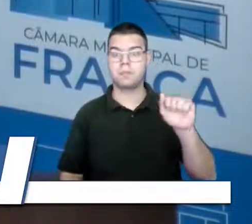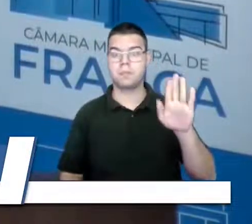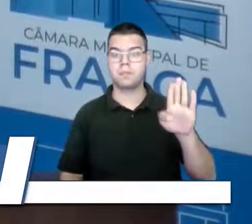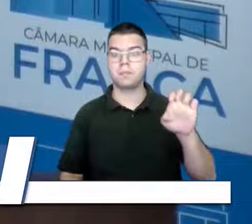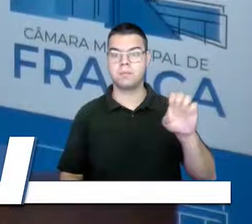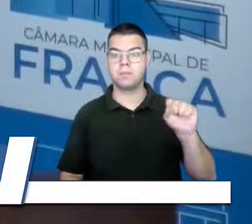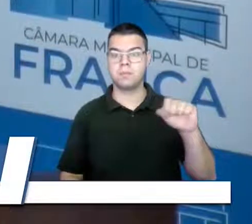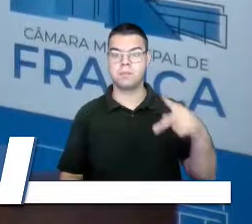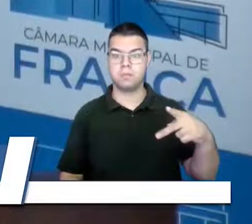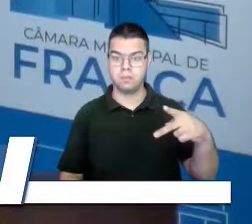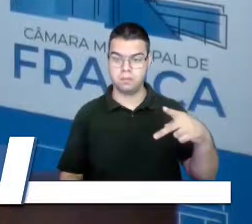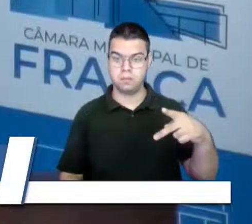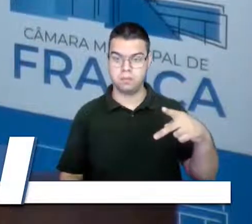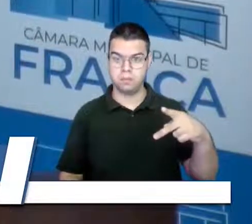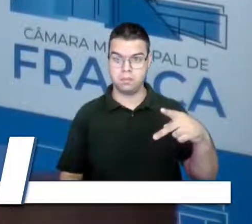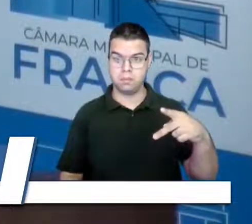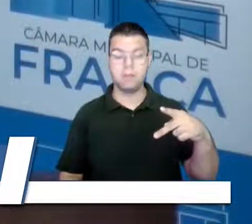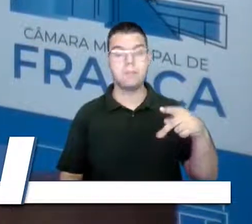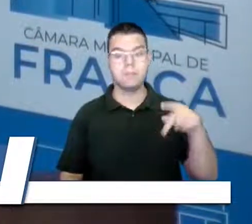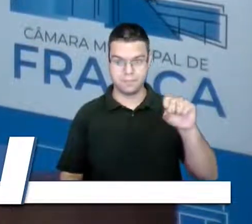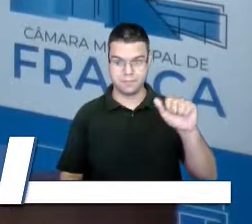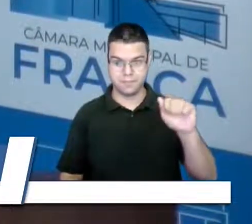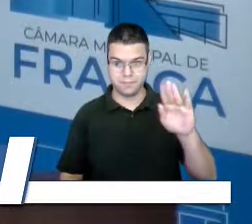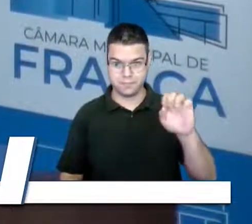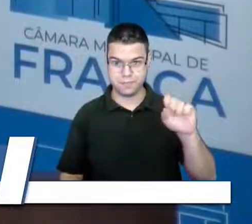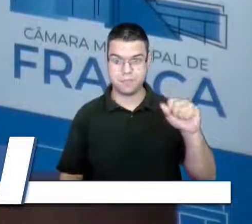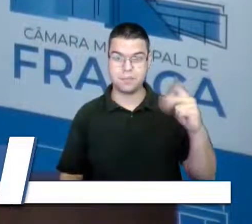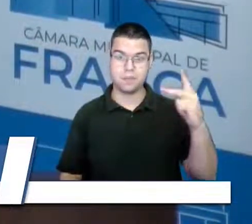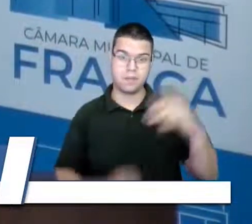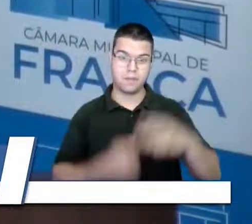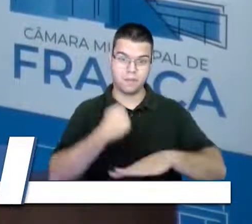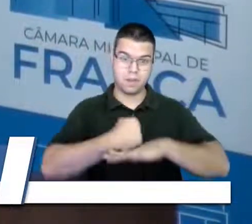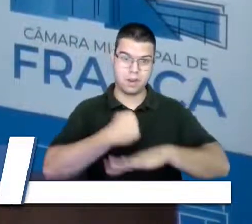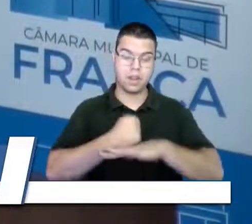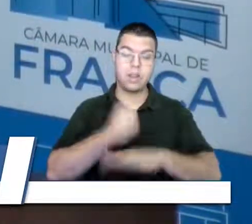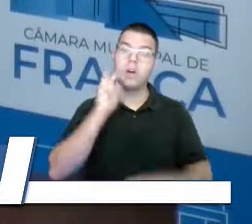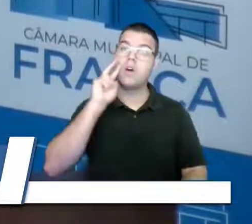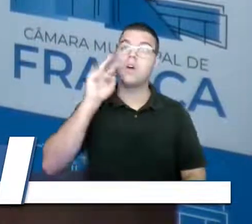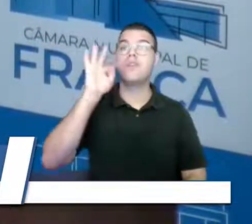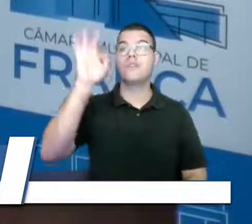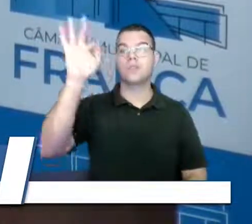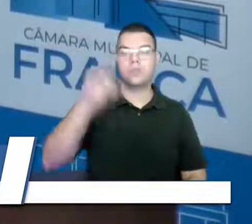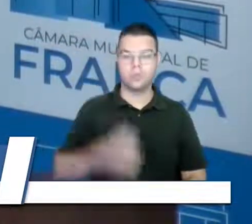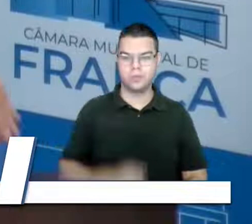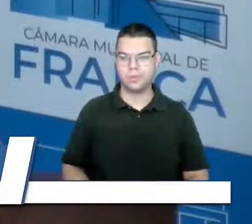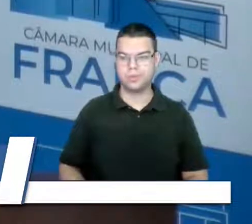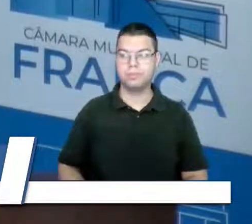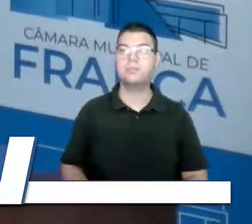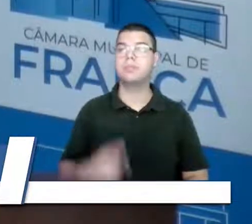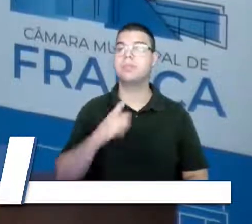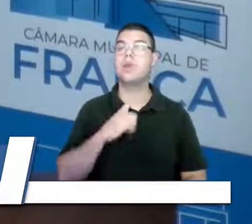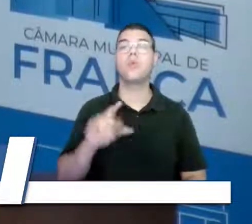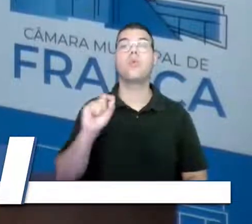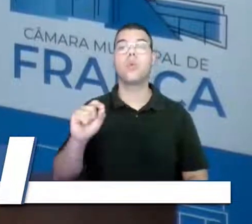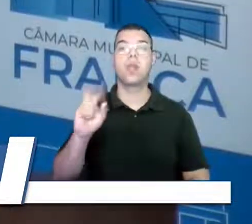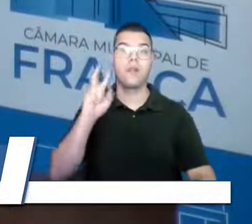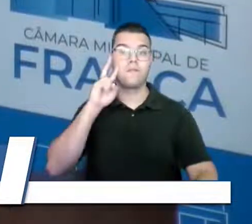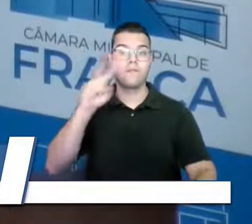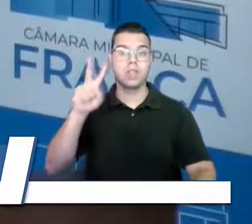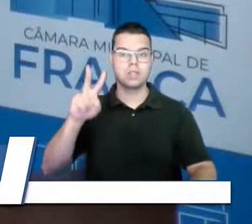Franca com o futuro. Começou lá no Dr. Vanzo, com essa visão de saneamento básico,